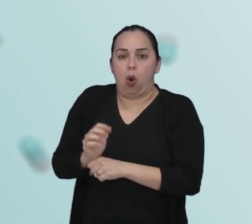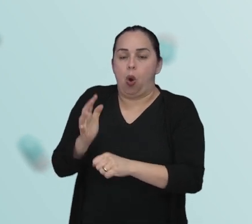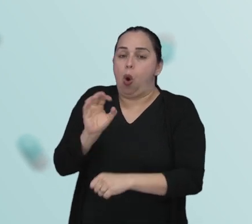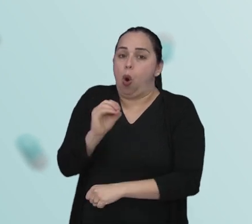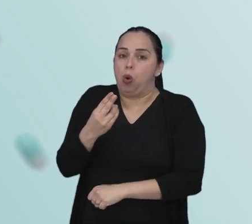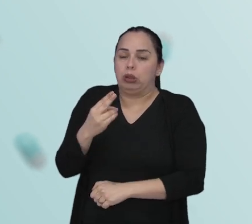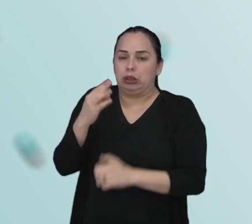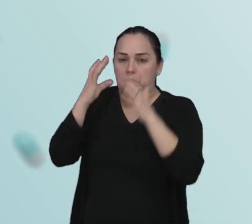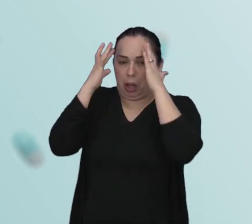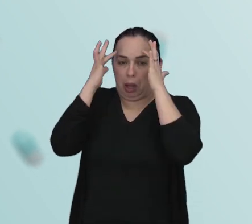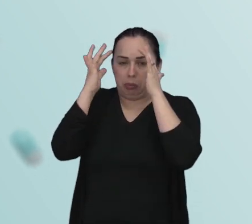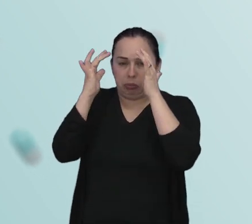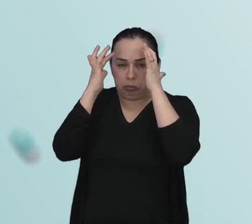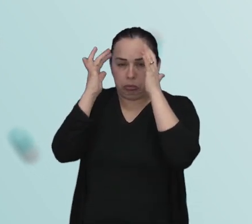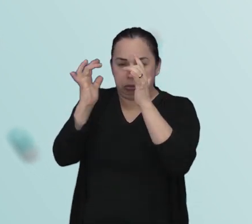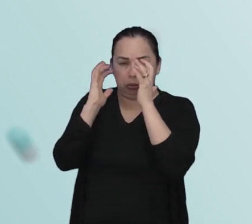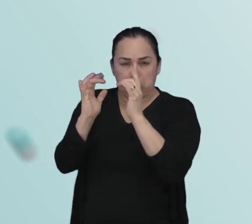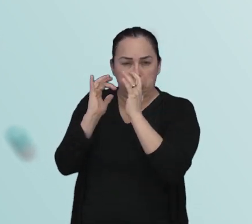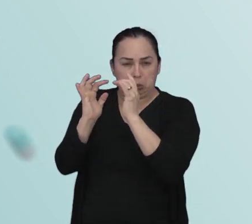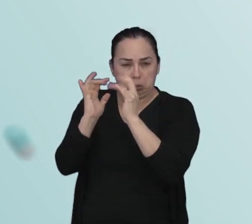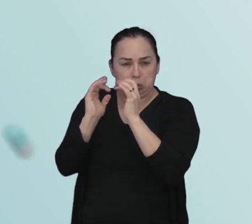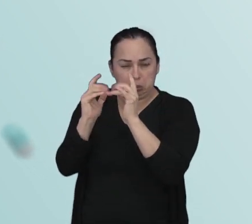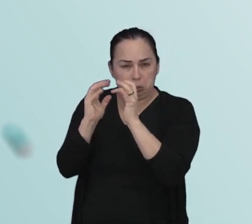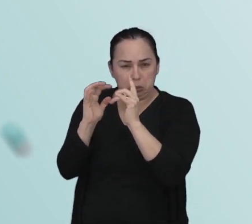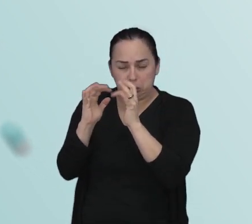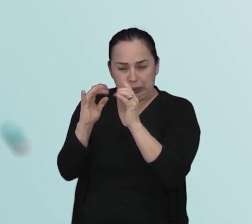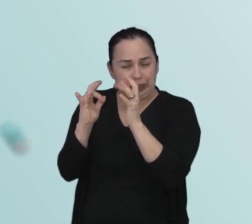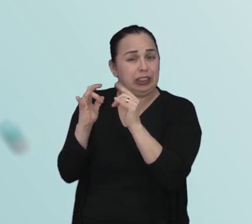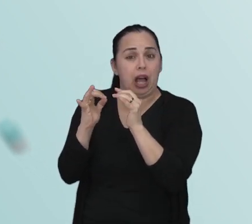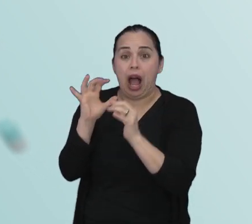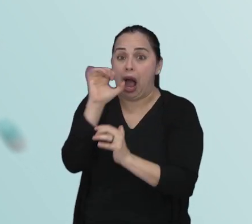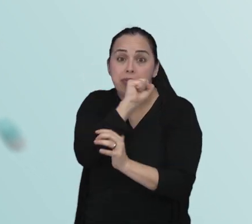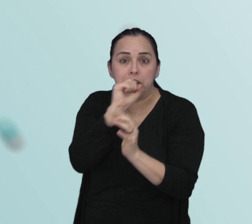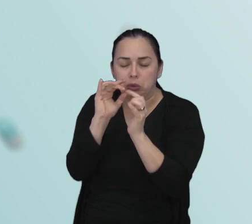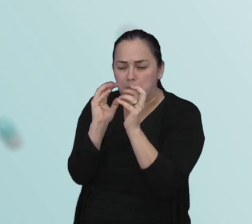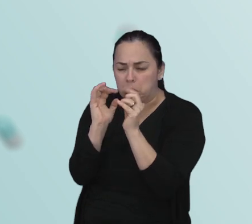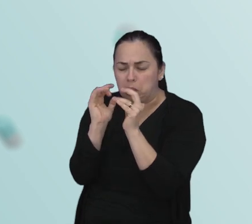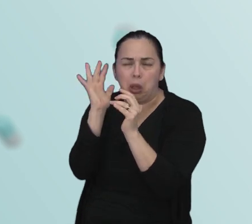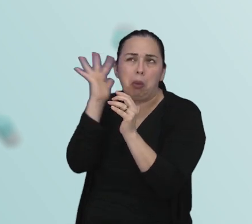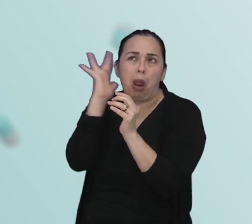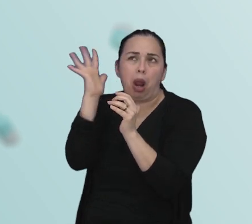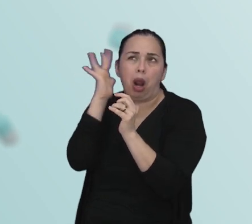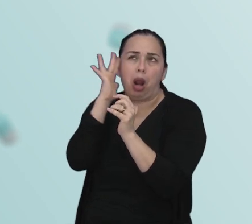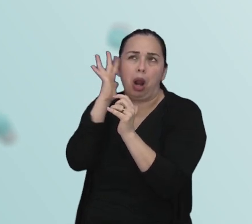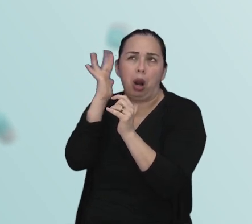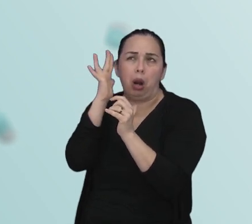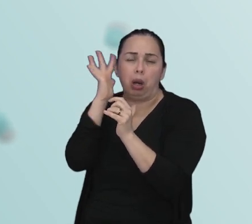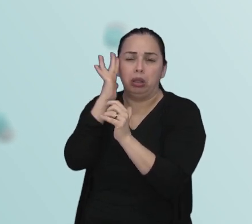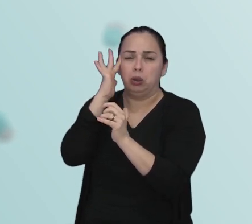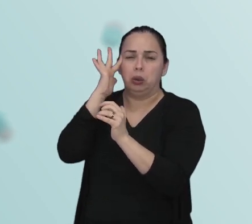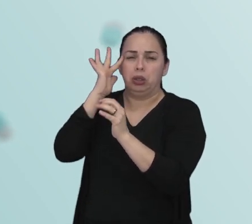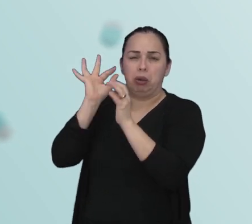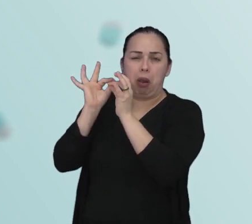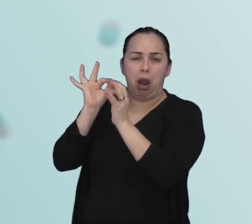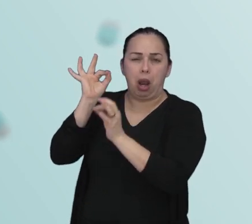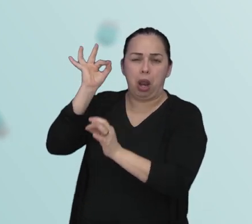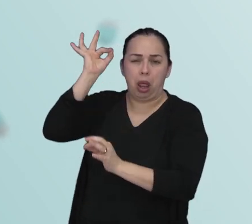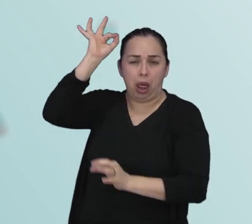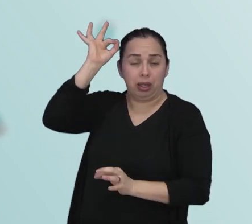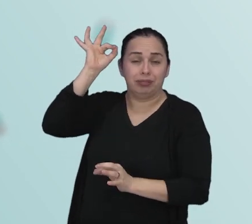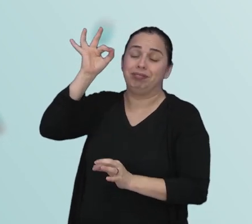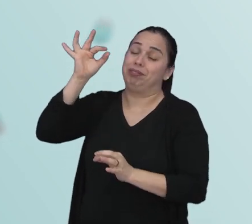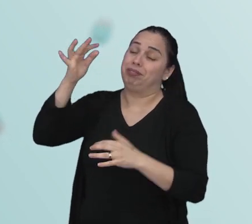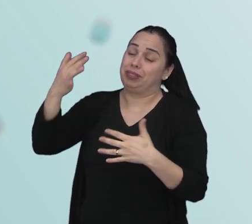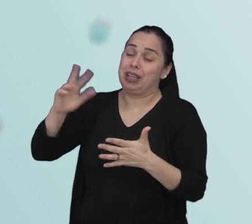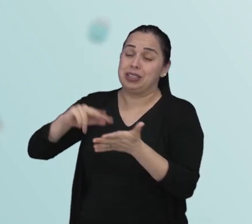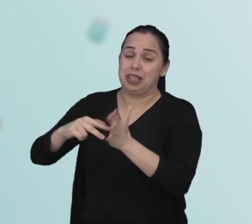mente fica estartada, ela fica com pensamentos acelerados, fica imaginando consequências sem fins negativas,